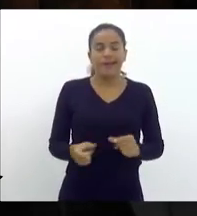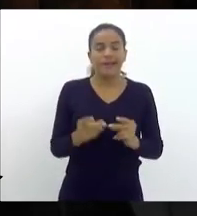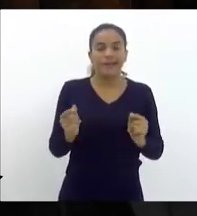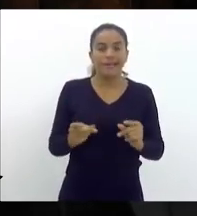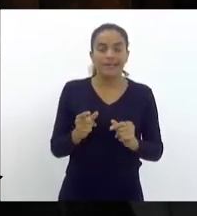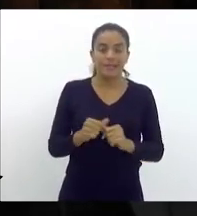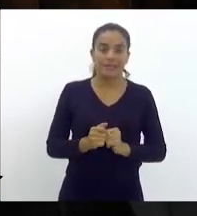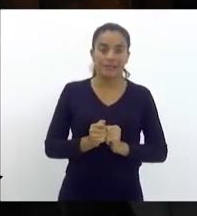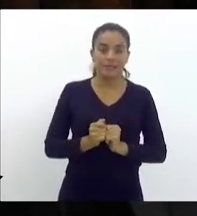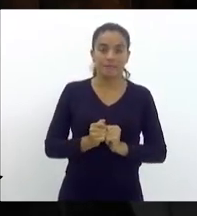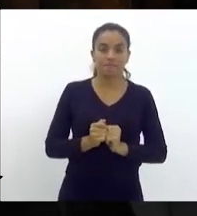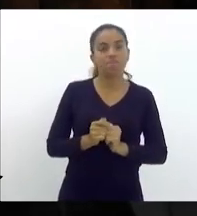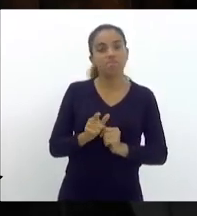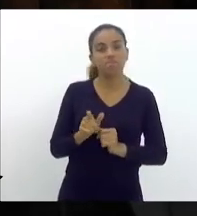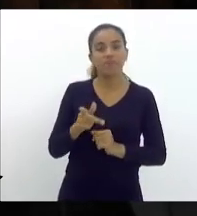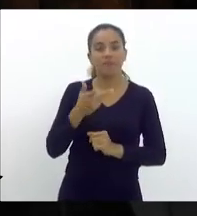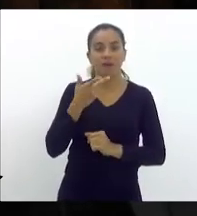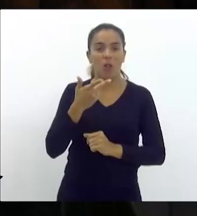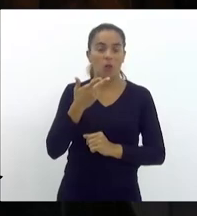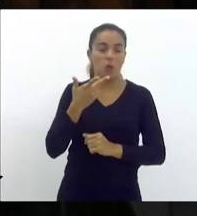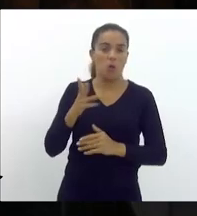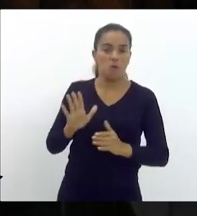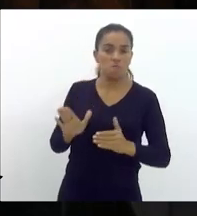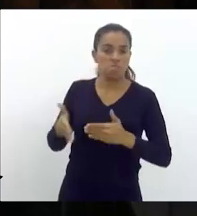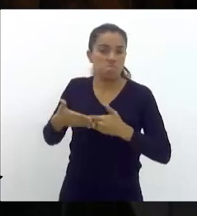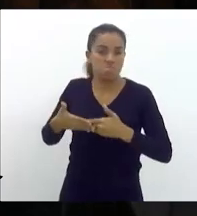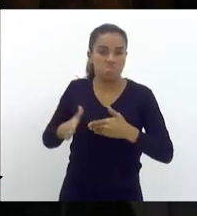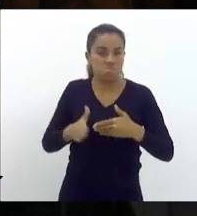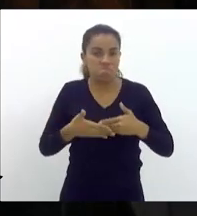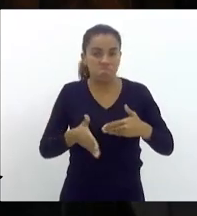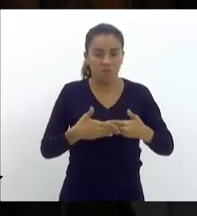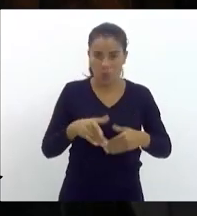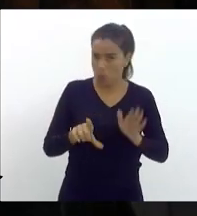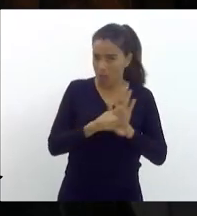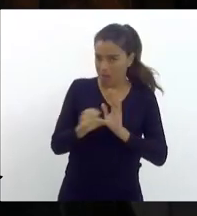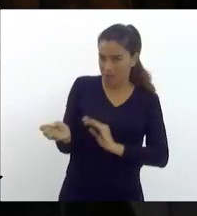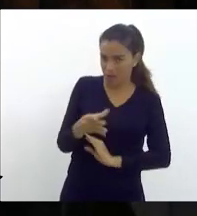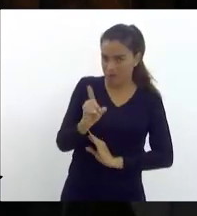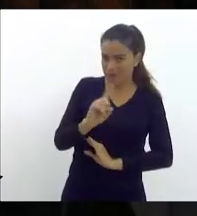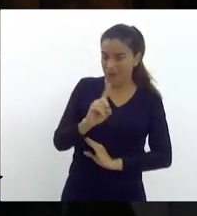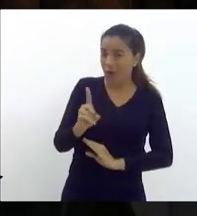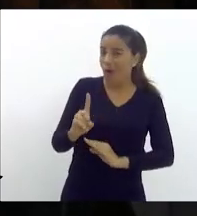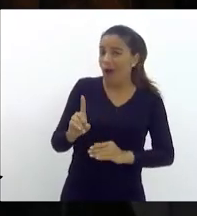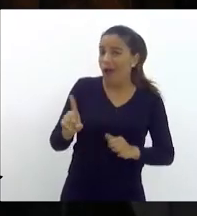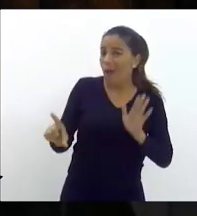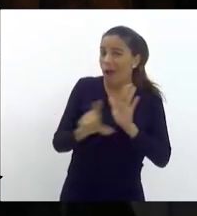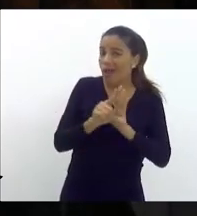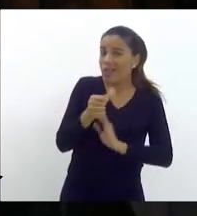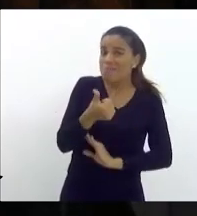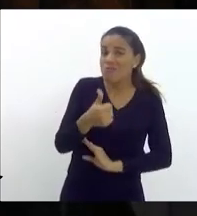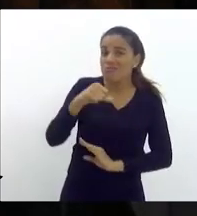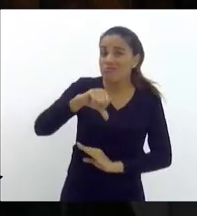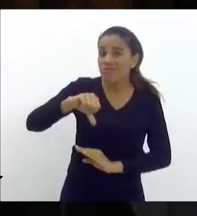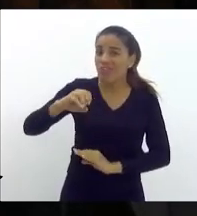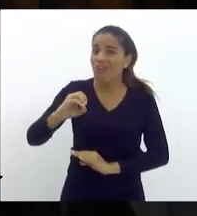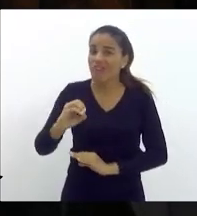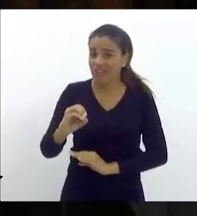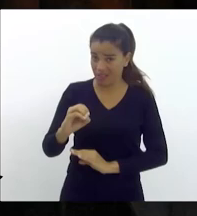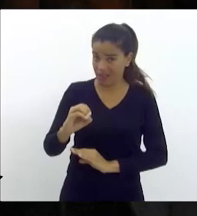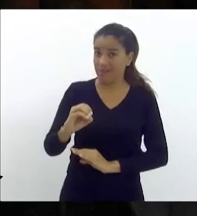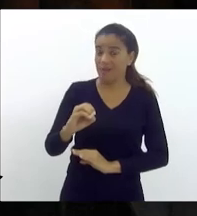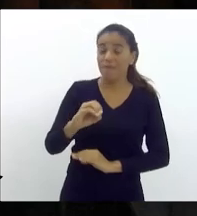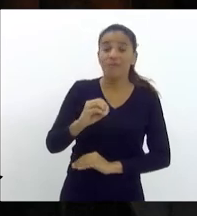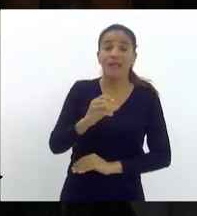estaria acabando com os interstícios, não é uma lei nova, não, senhora presidente. A lei de 1990, lei